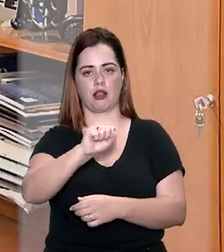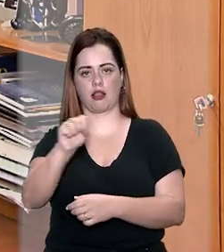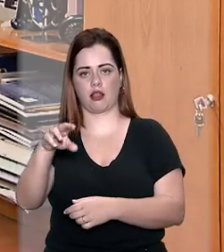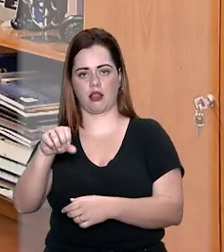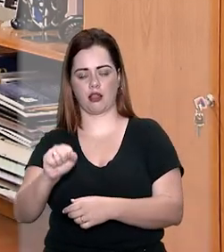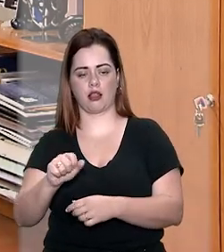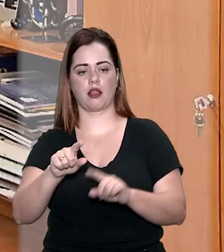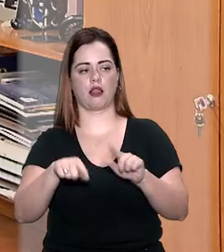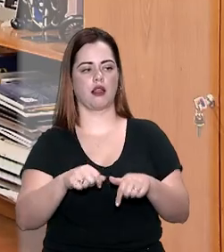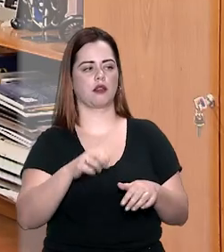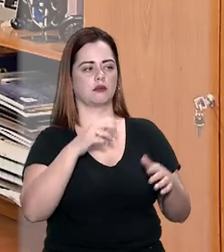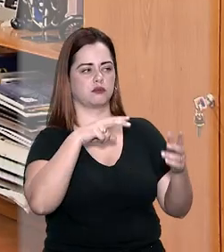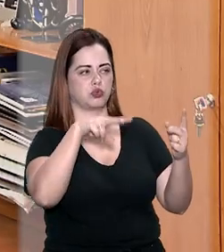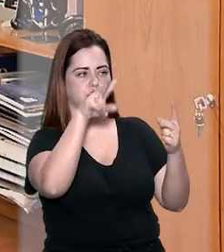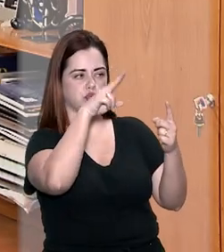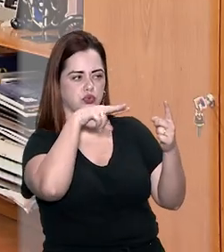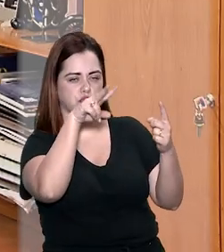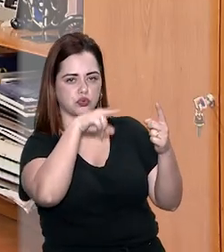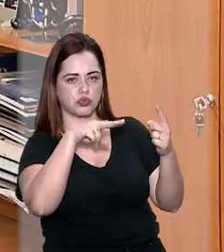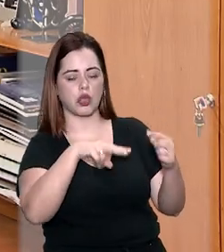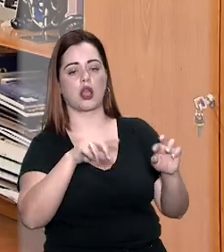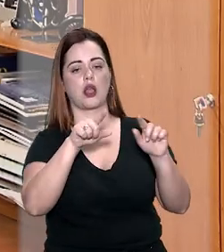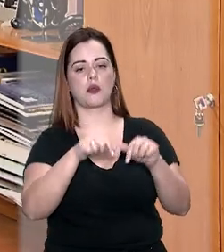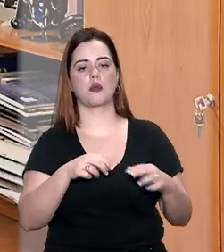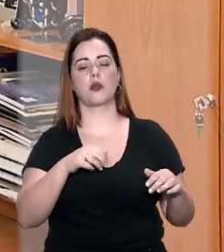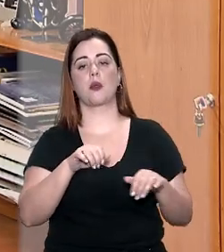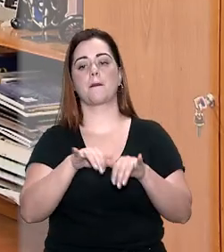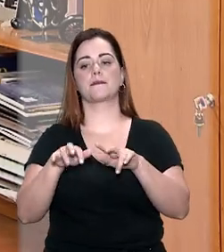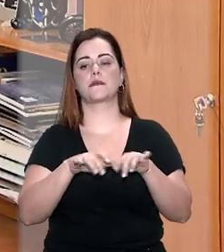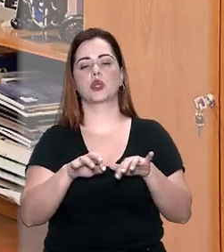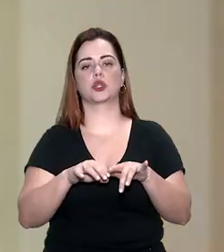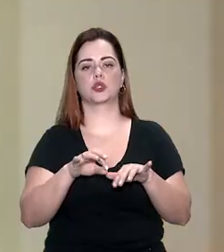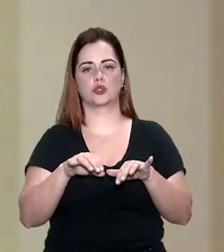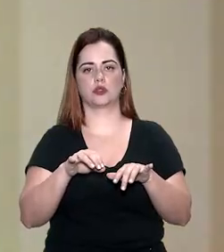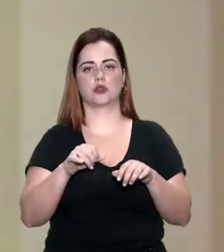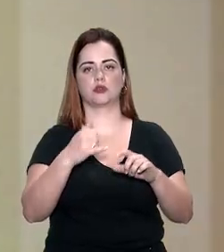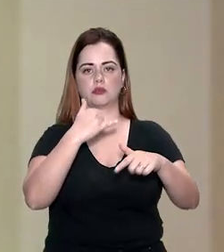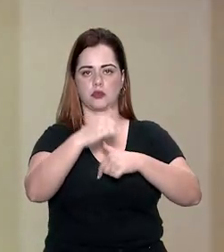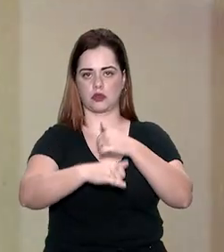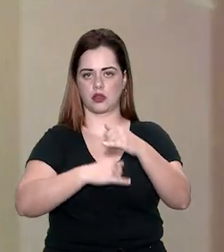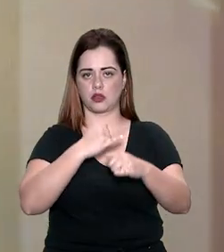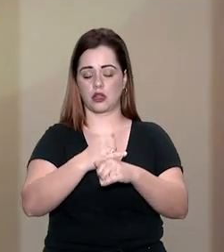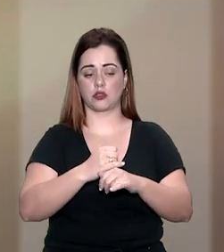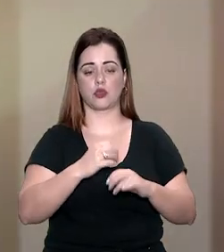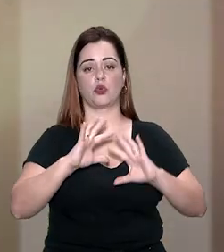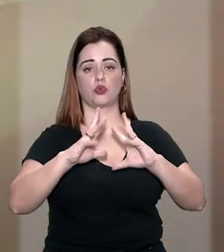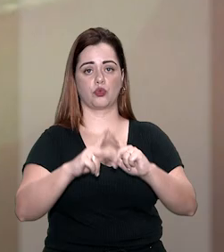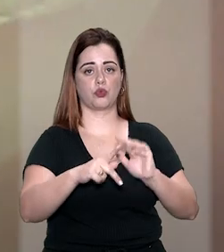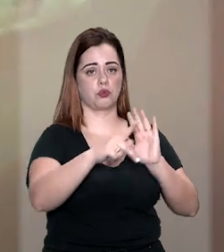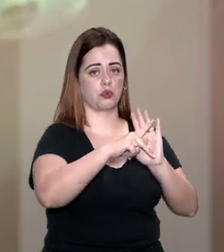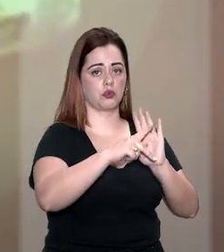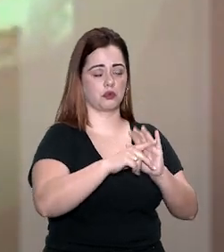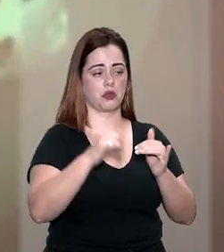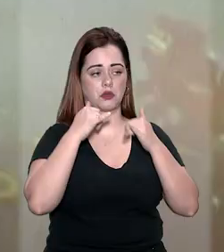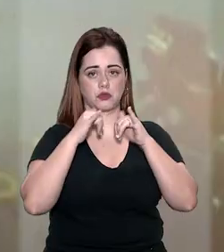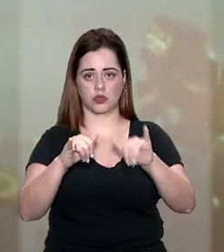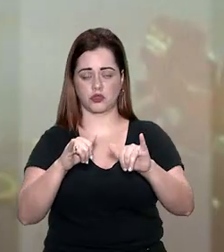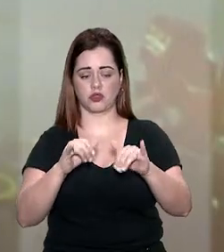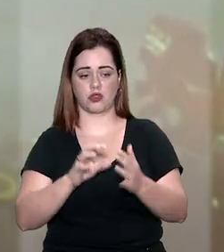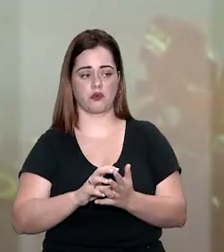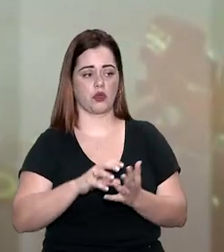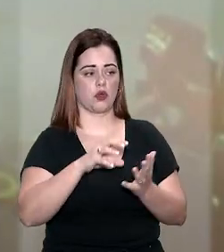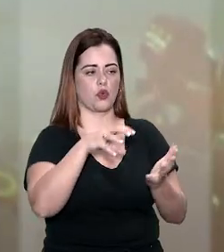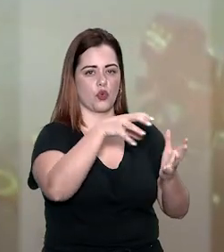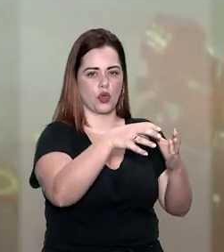estaria monitorando Marielle por meio de pesquisas online. As informações do processo indicam que as vítimas foram